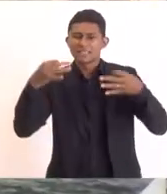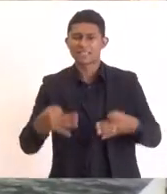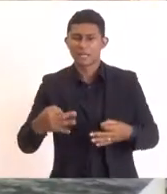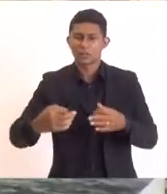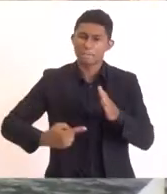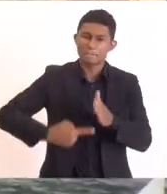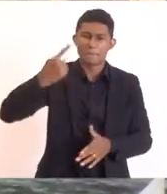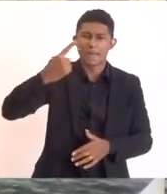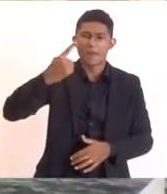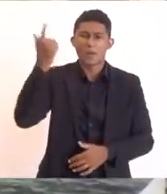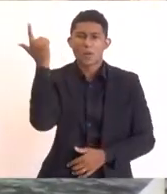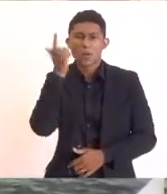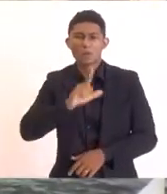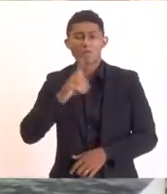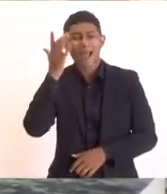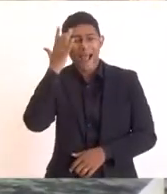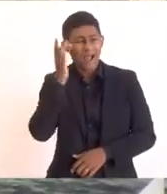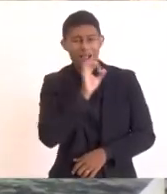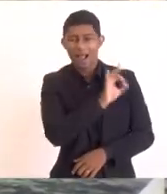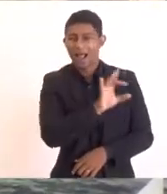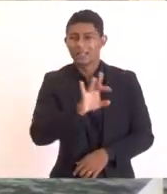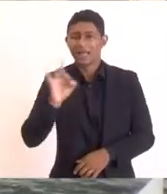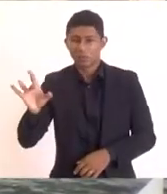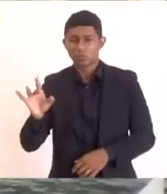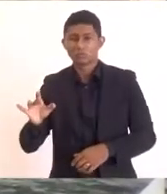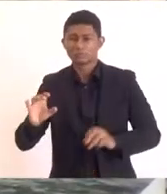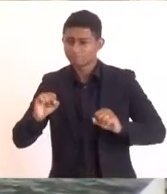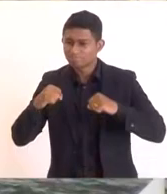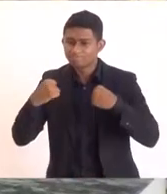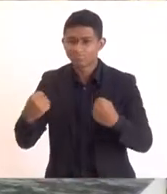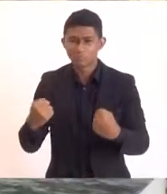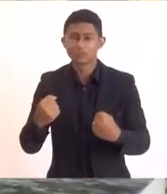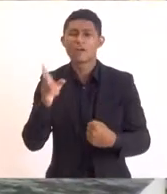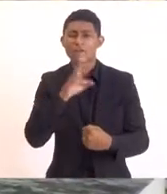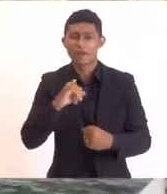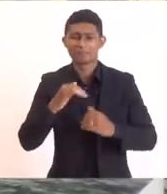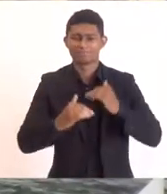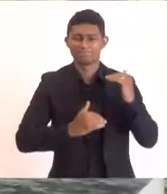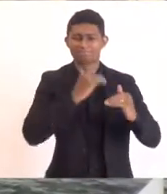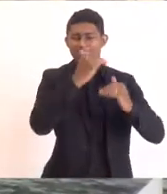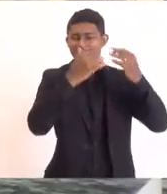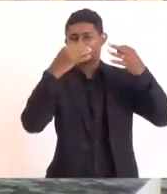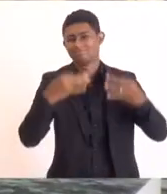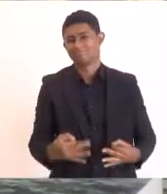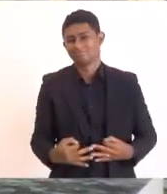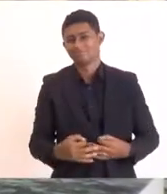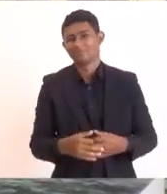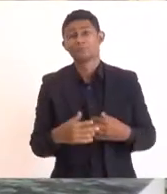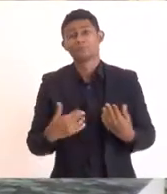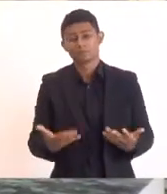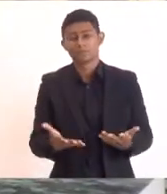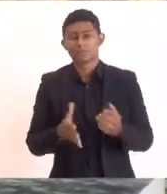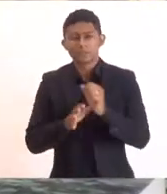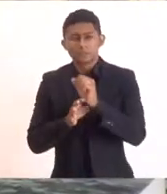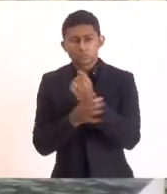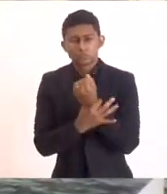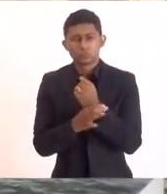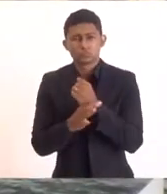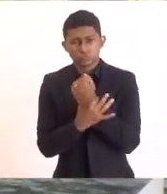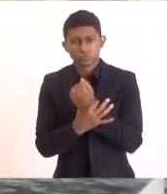nisso. Então, acho que, se cada um fizer a sua parte, a gente vai avançar nesse sentido. Então, tendo uma segurança